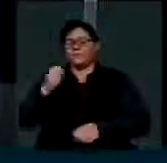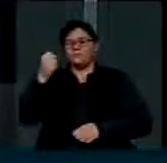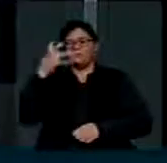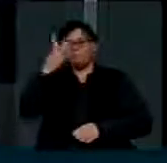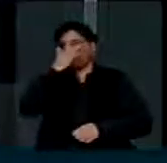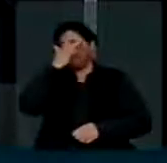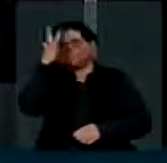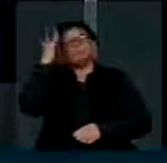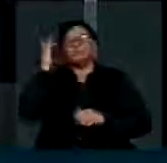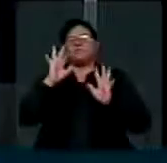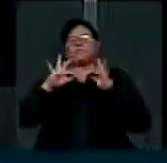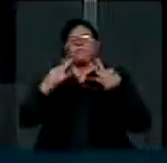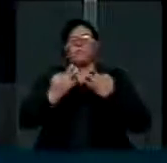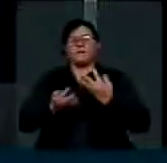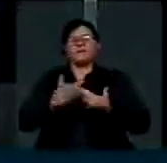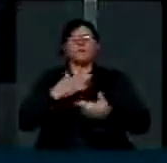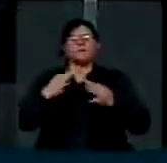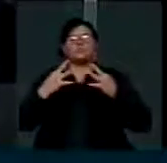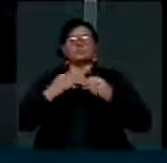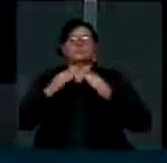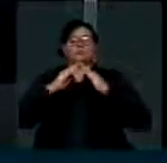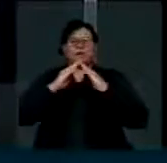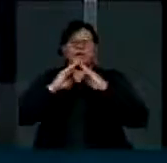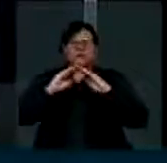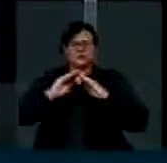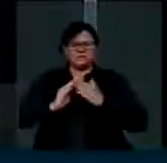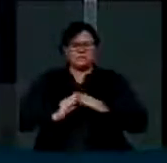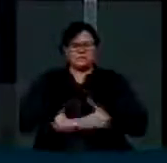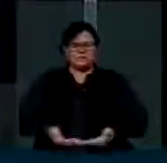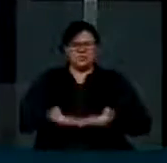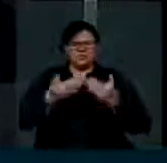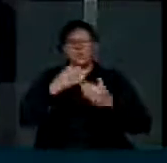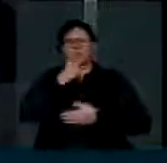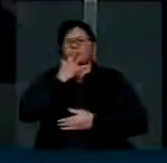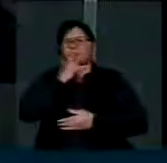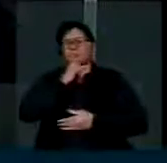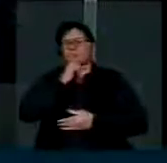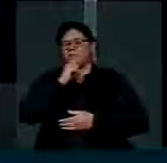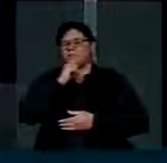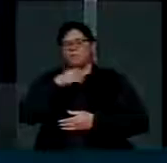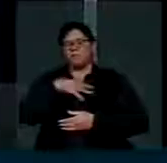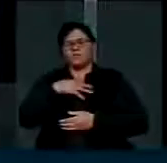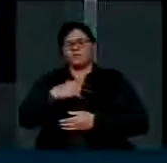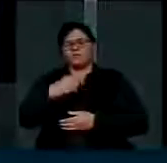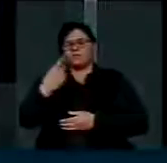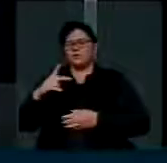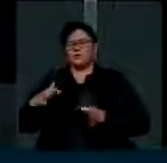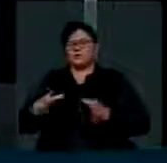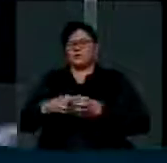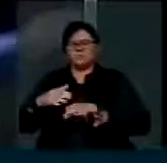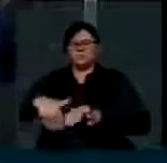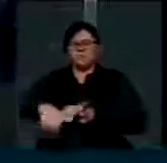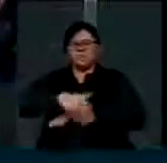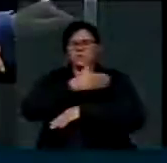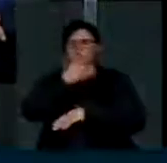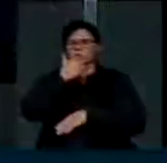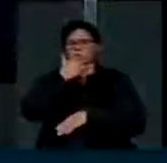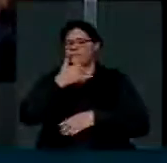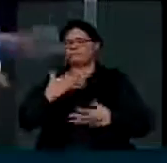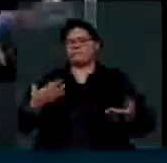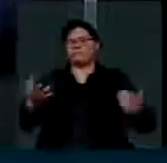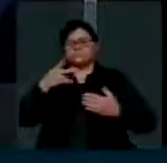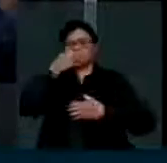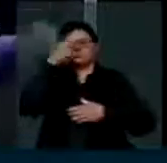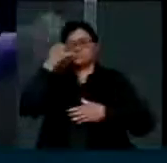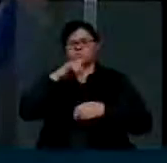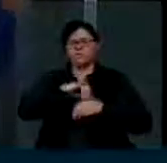centenas de famílias desabrigadas, pais e mães de família com seus filhos no meio da rua, por uma prefeitura que durante muitos anos foi